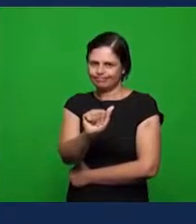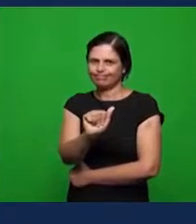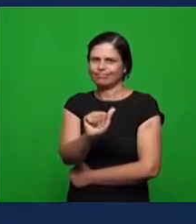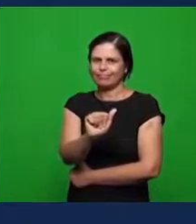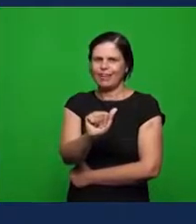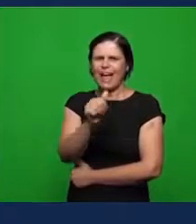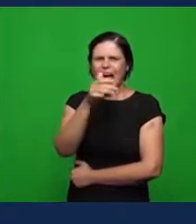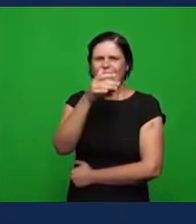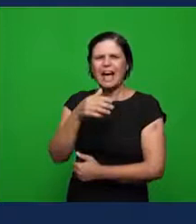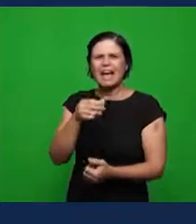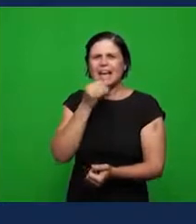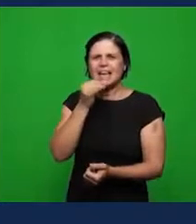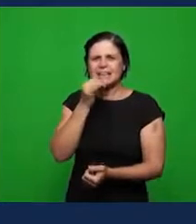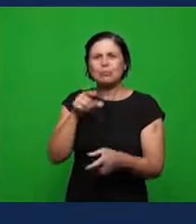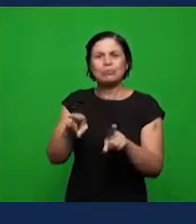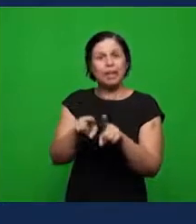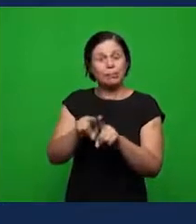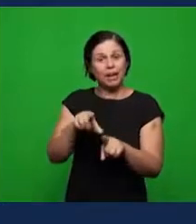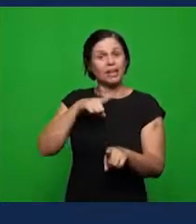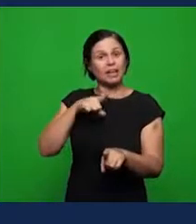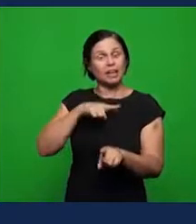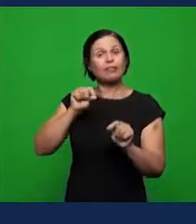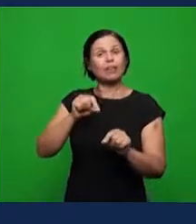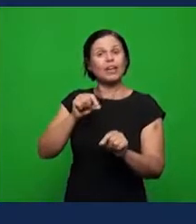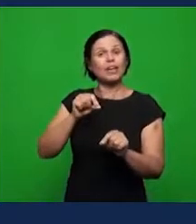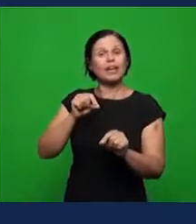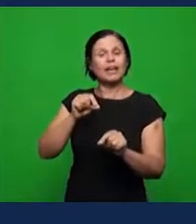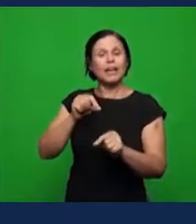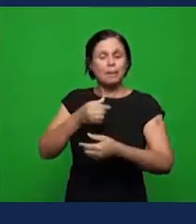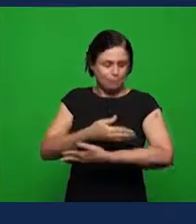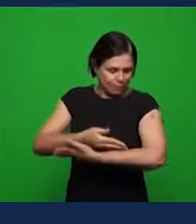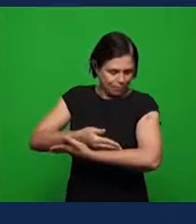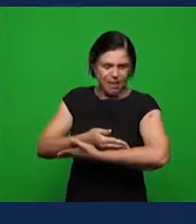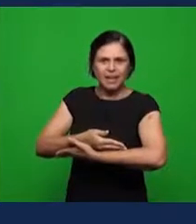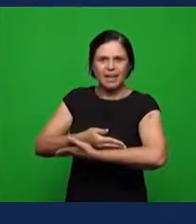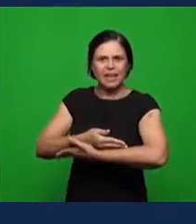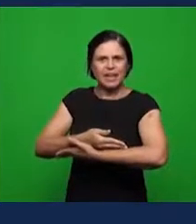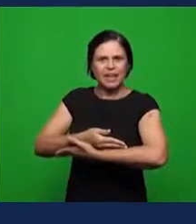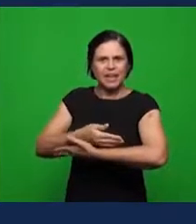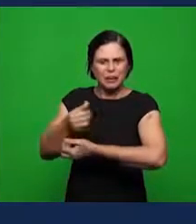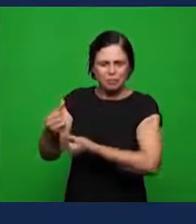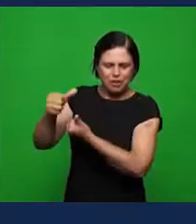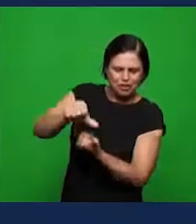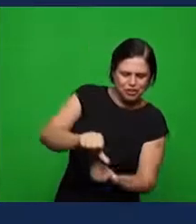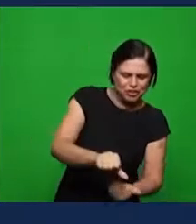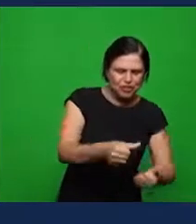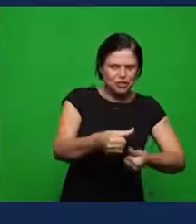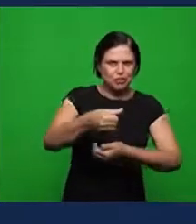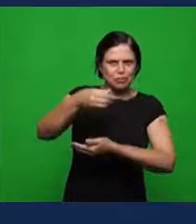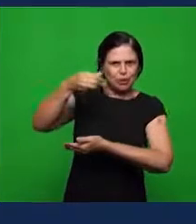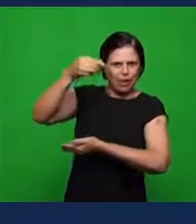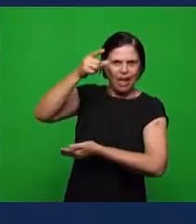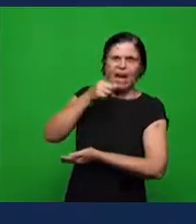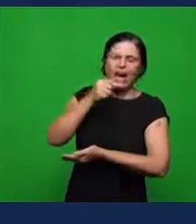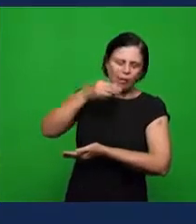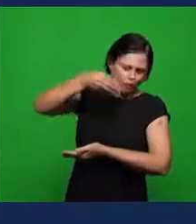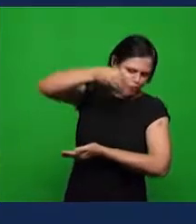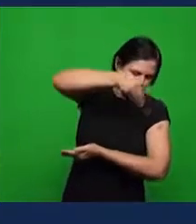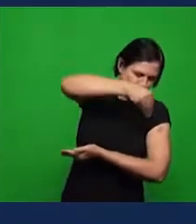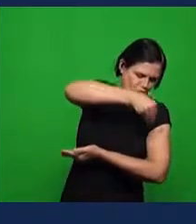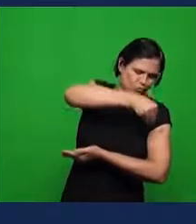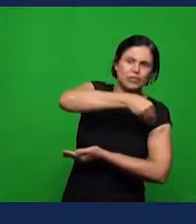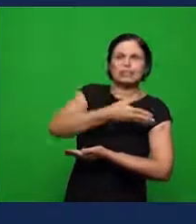nascidos é instruir o culto instruído um culto a Maria